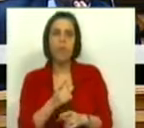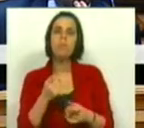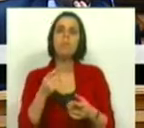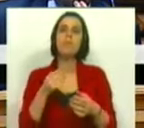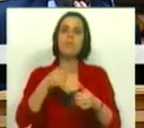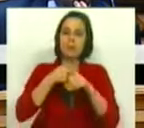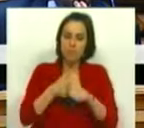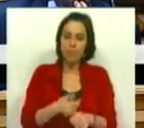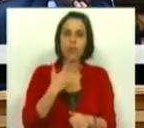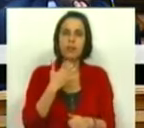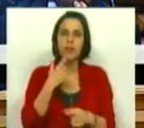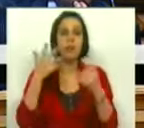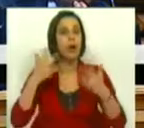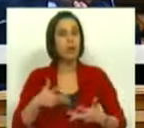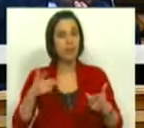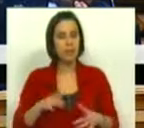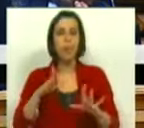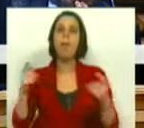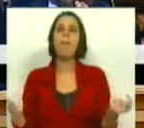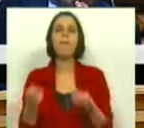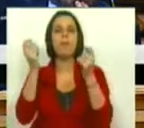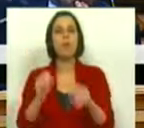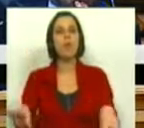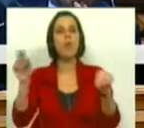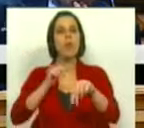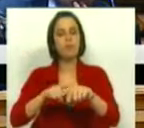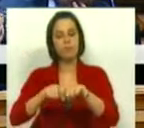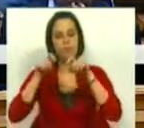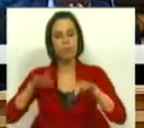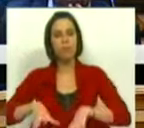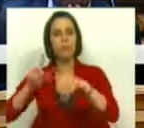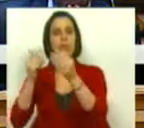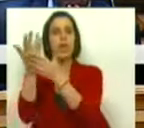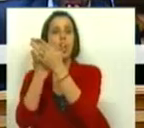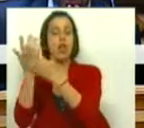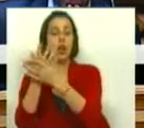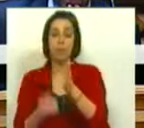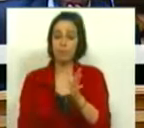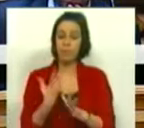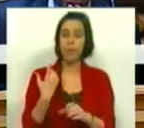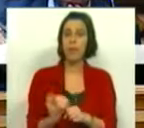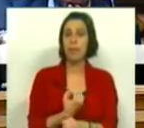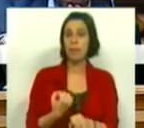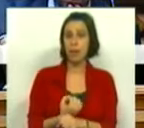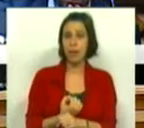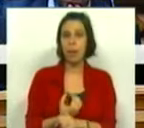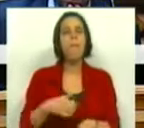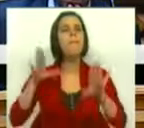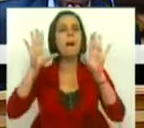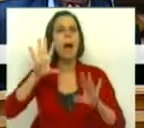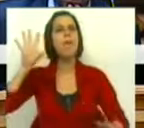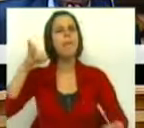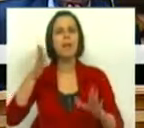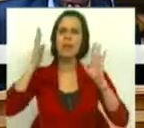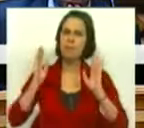disciplina orçamental, que precisa de promover um novo ciclo de crescimento económico e de criação de emprego. Mas o